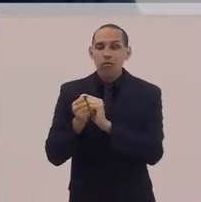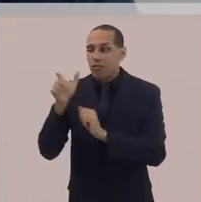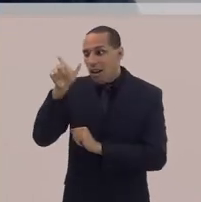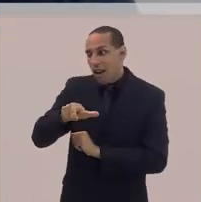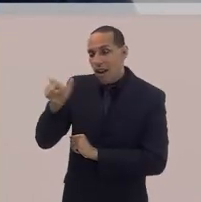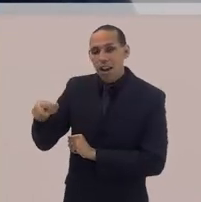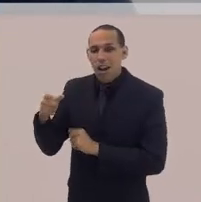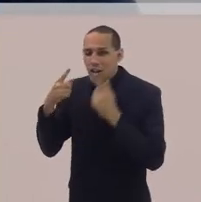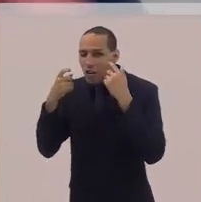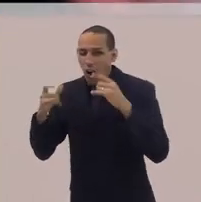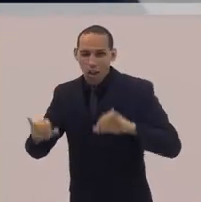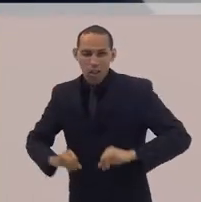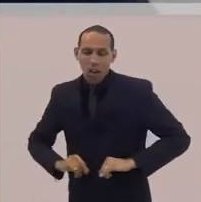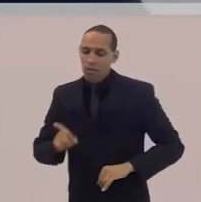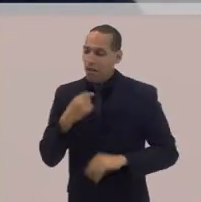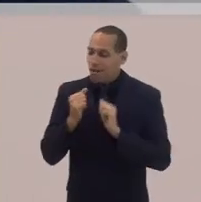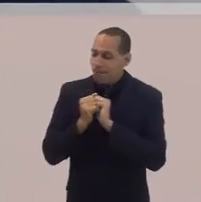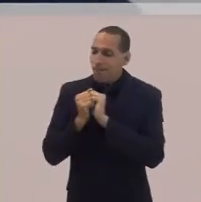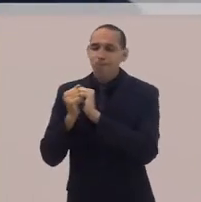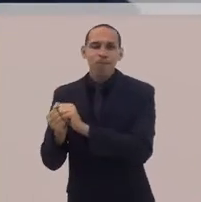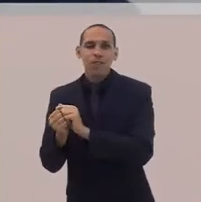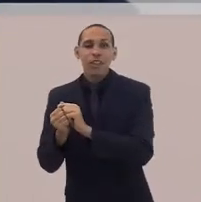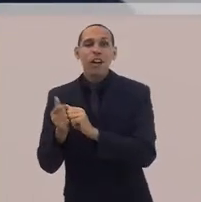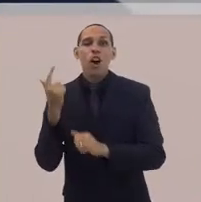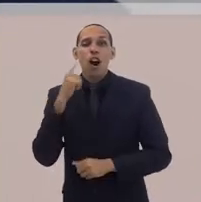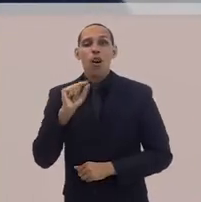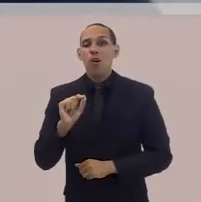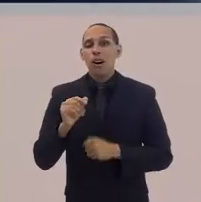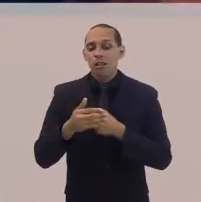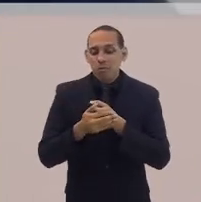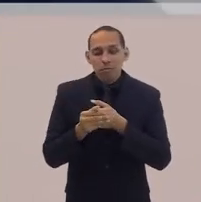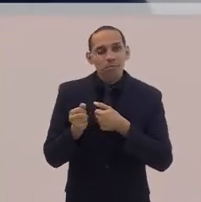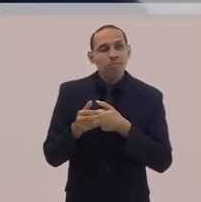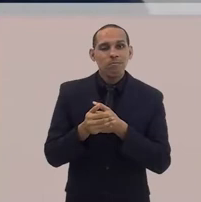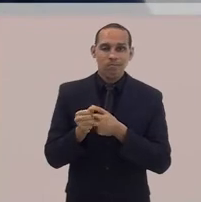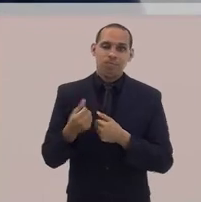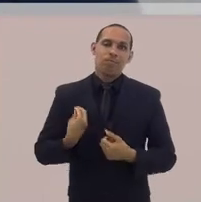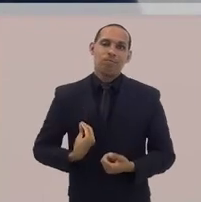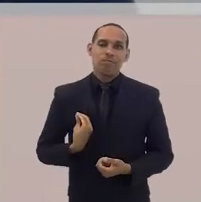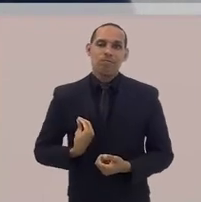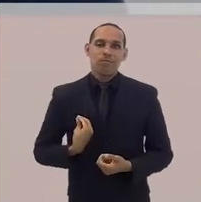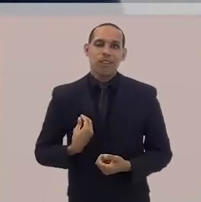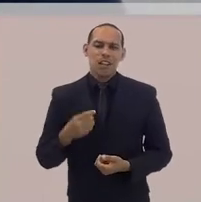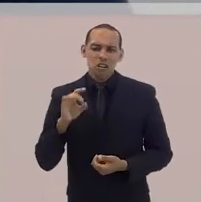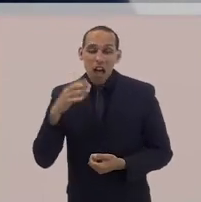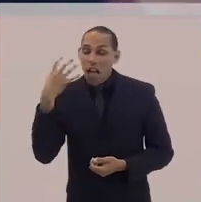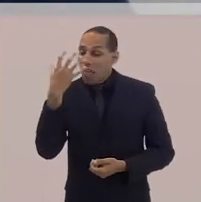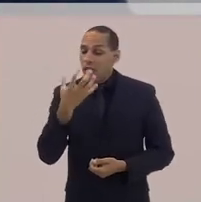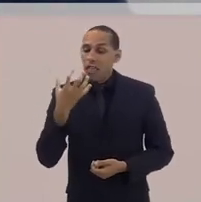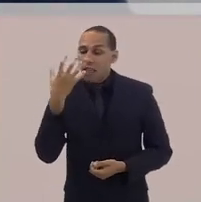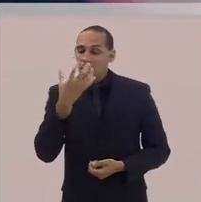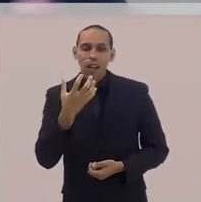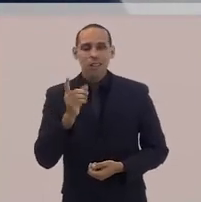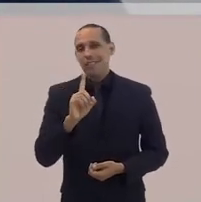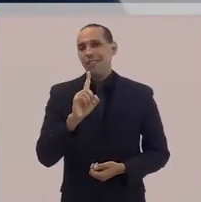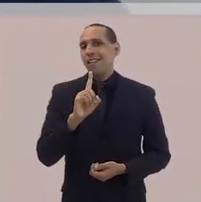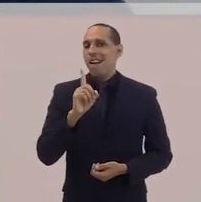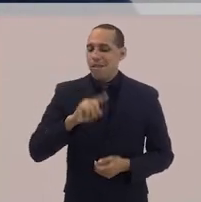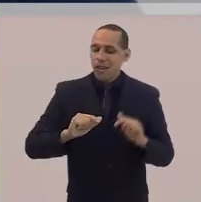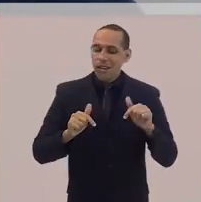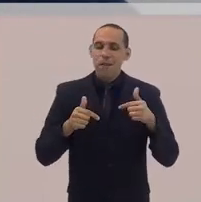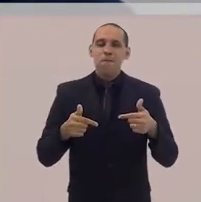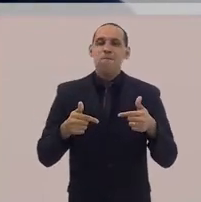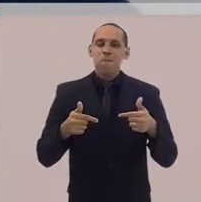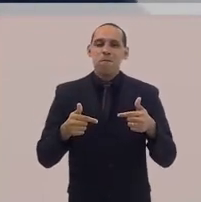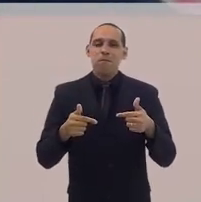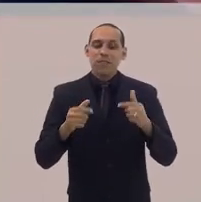para produzir um ambiente de consolo e de produção de vida. Então, não é só romance e sentimento.